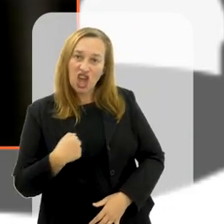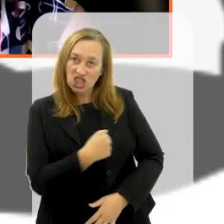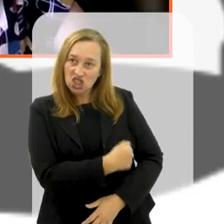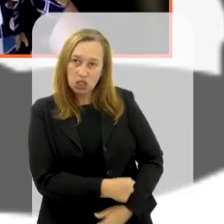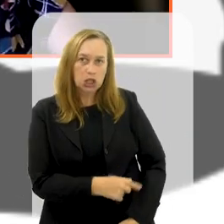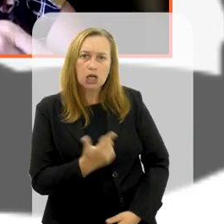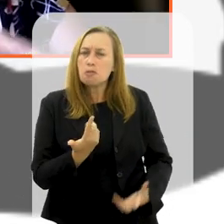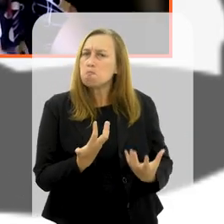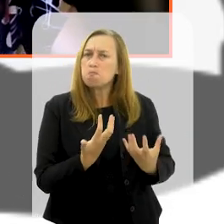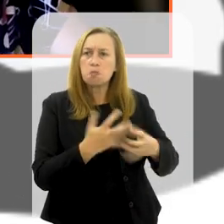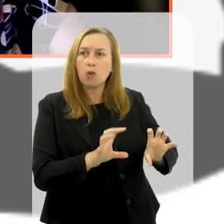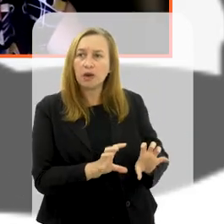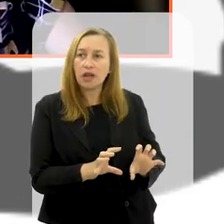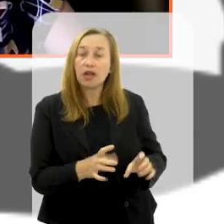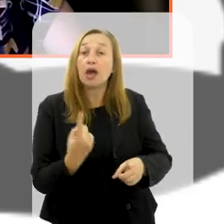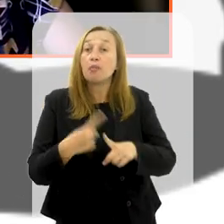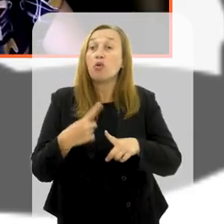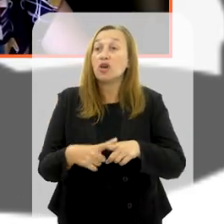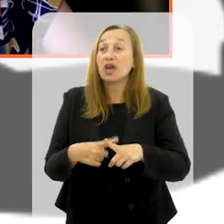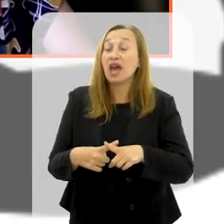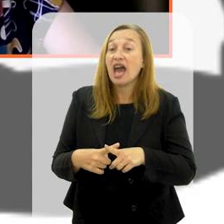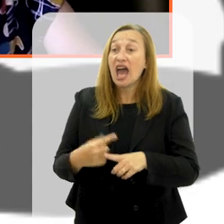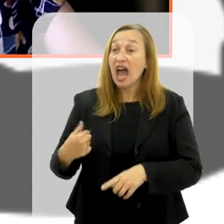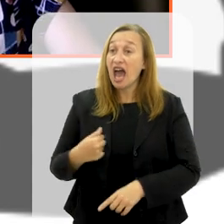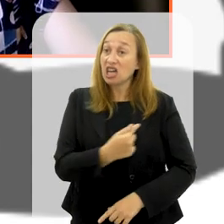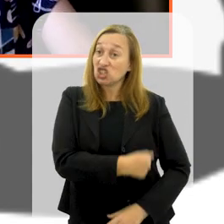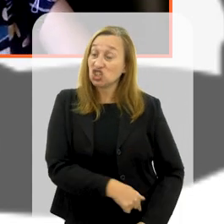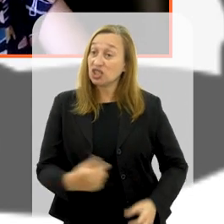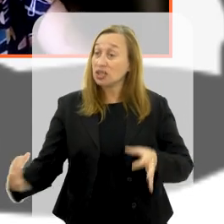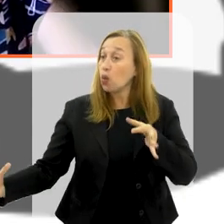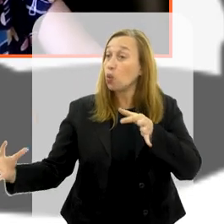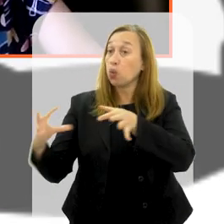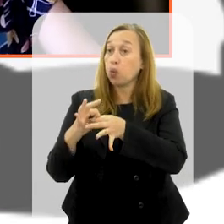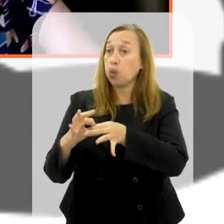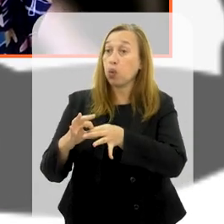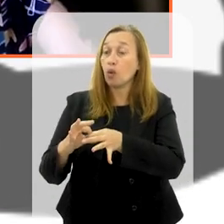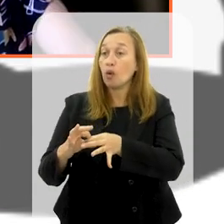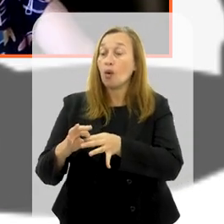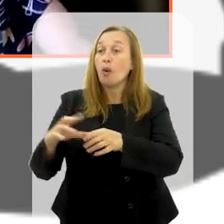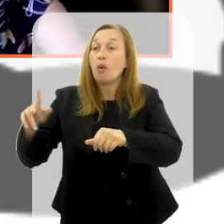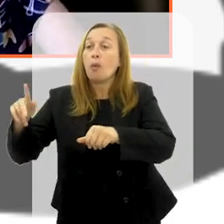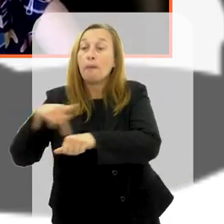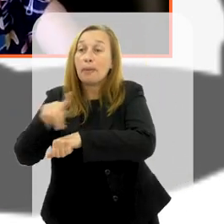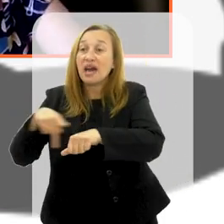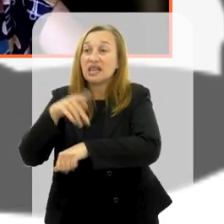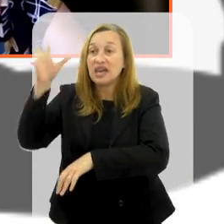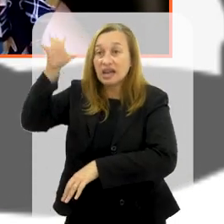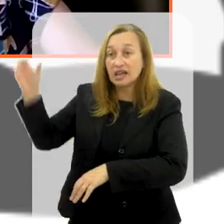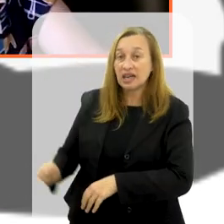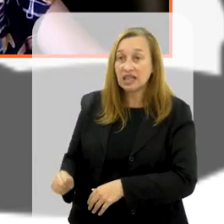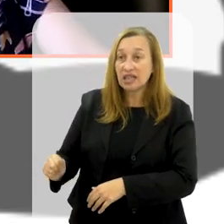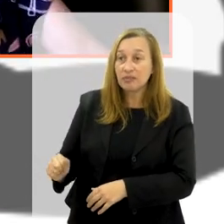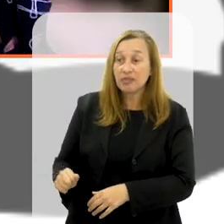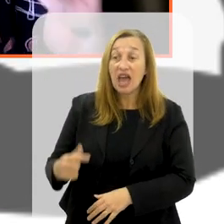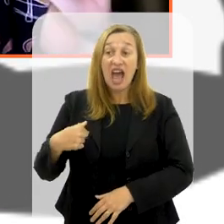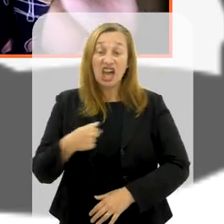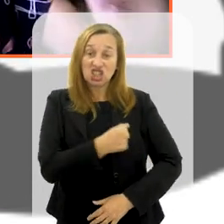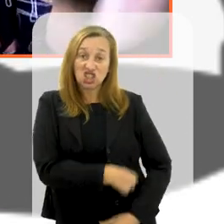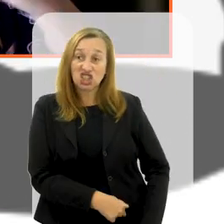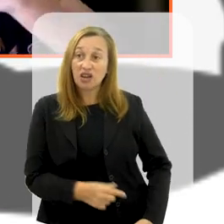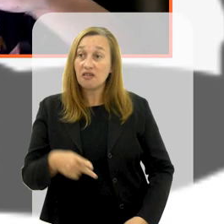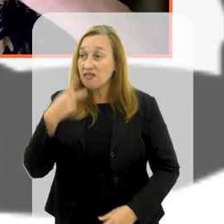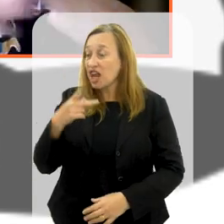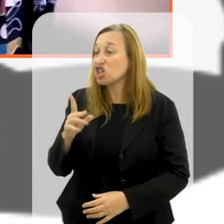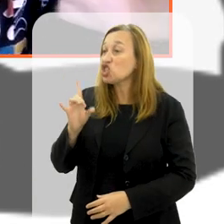porque a China é a criadora dos países africanos. Então, os americanos falam, não, eu só faço se a China fizer. A